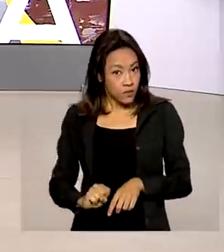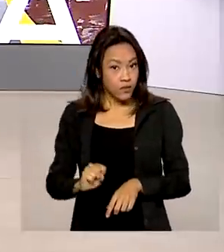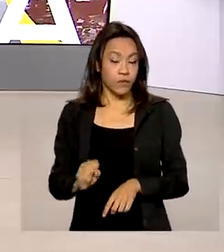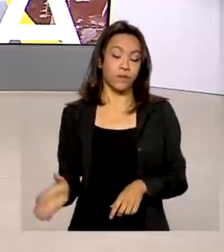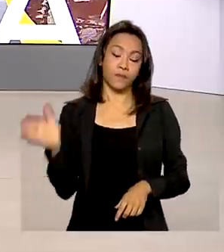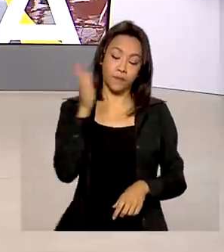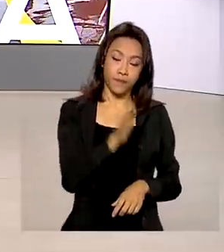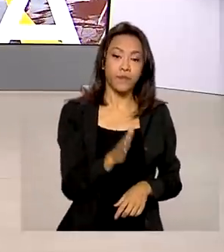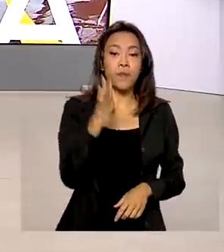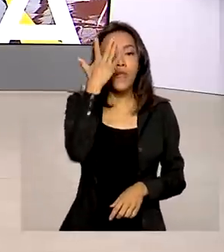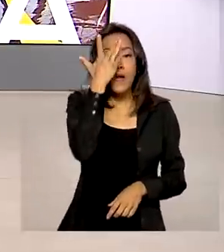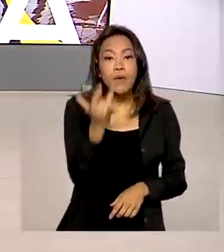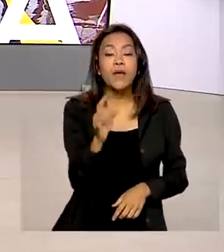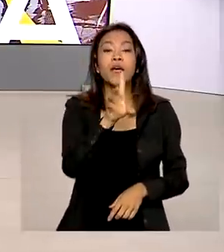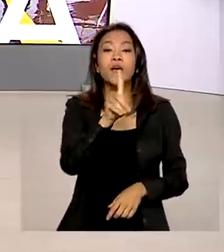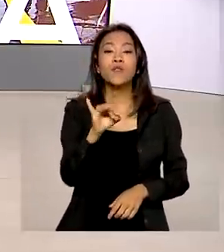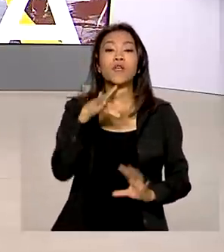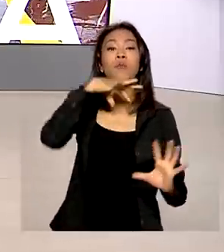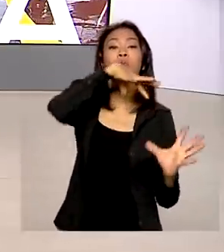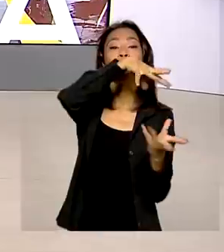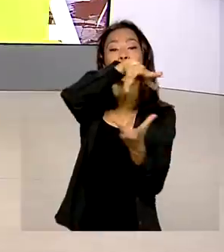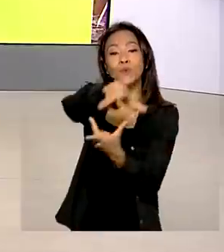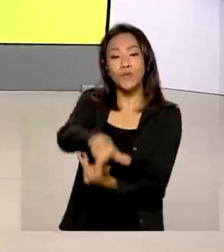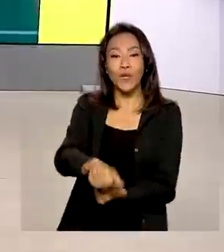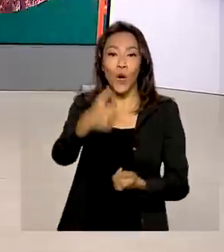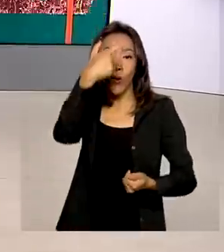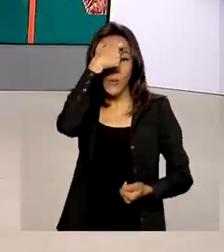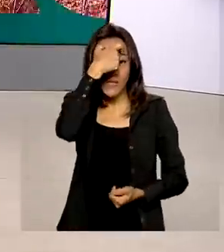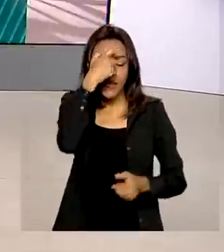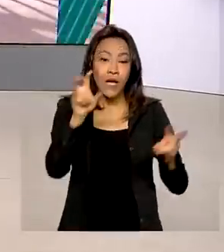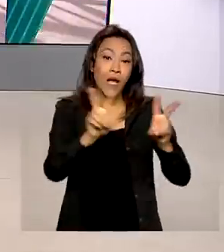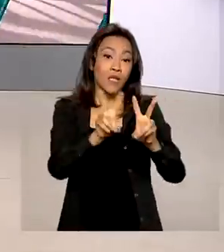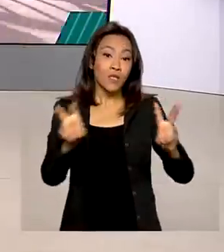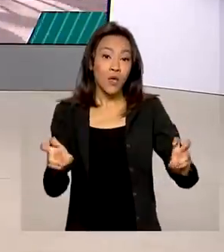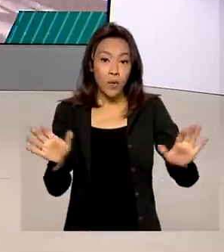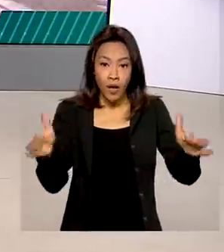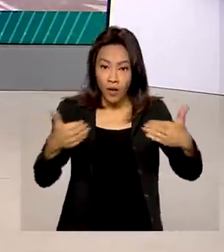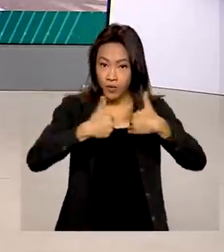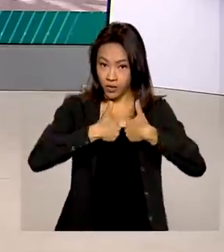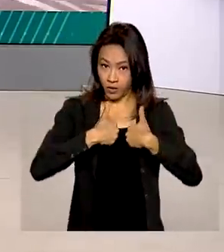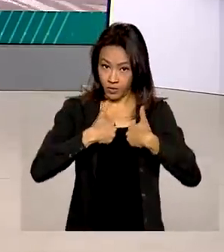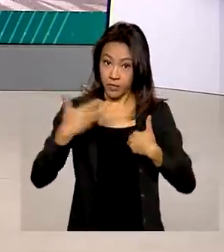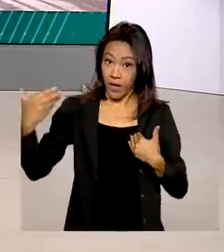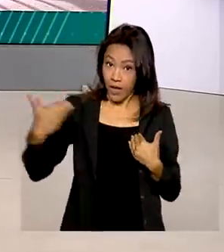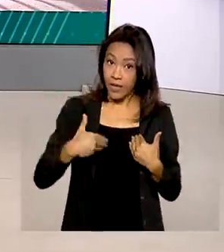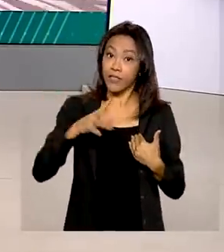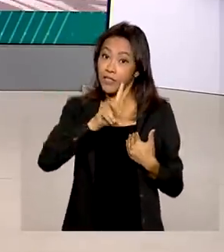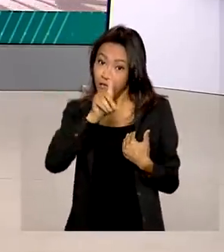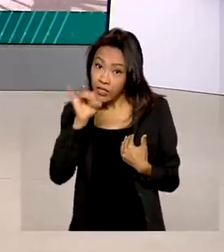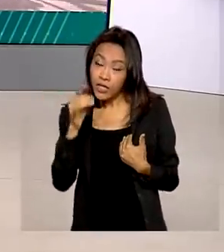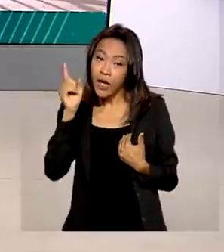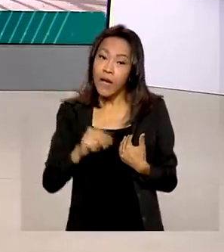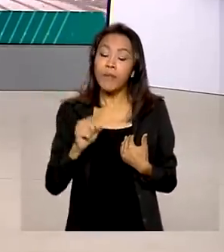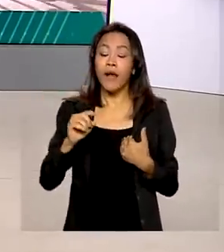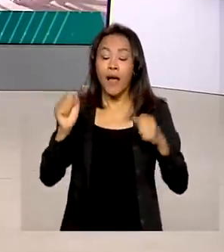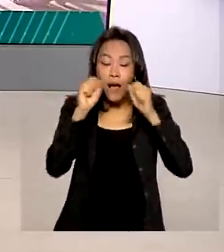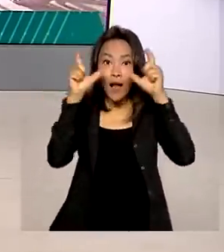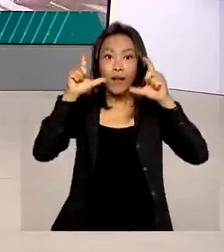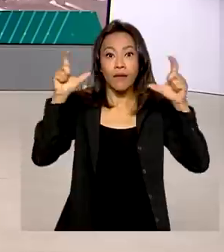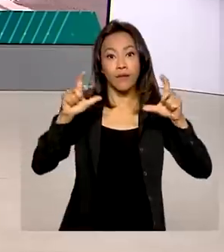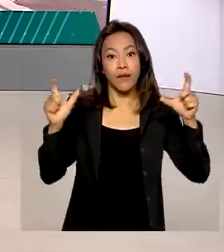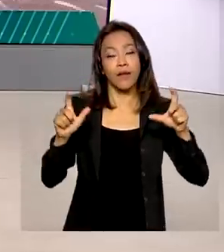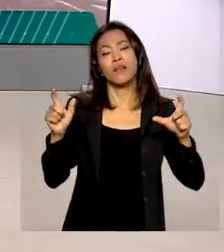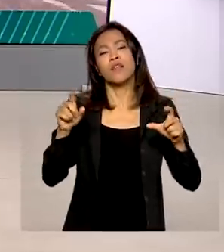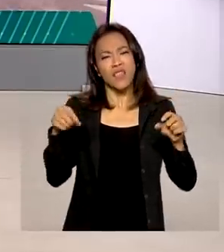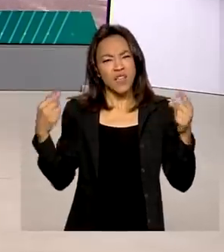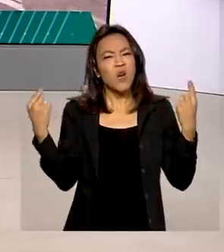Amanhã é o Dia Mundial de Conscientização sobre o Autismo. A data é para alertar sobre o transtorno e combater o